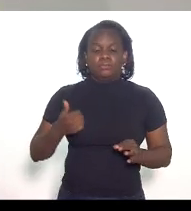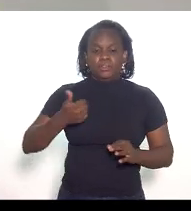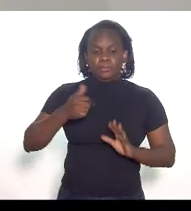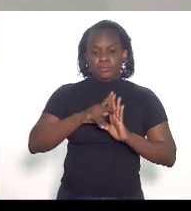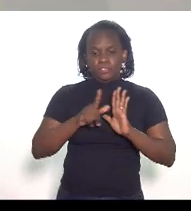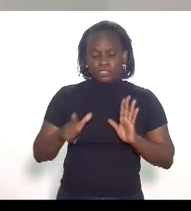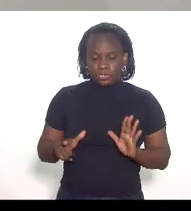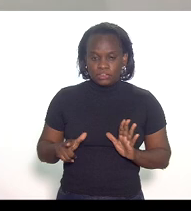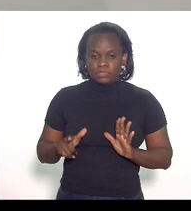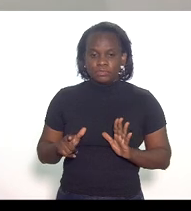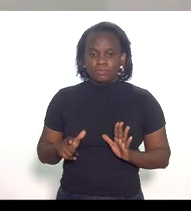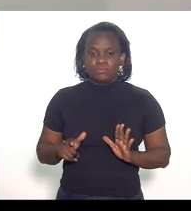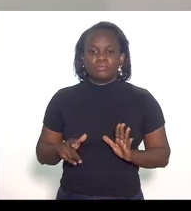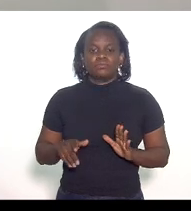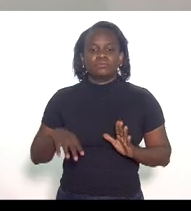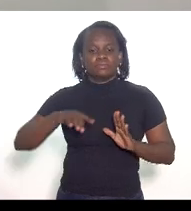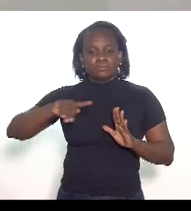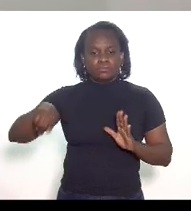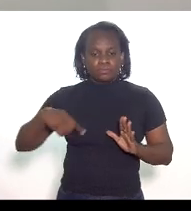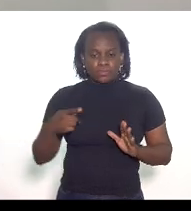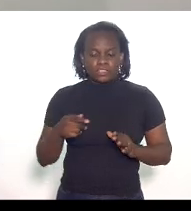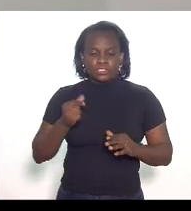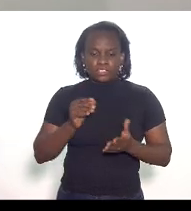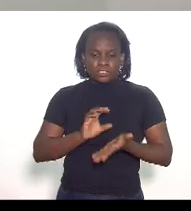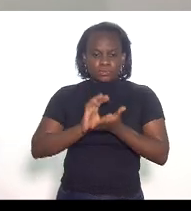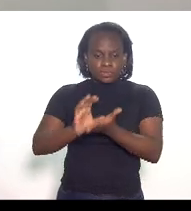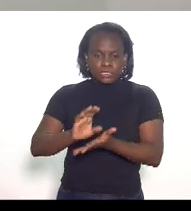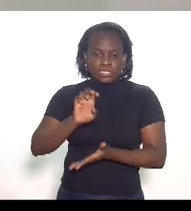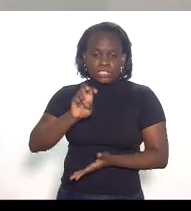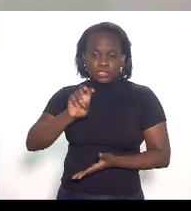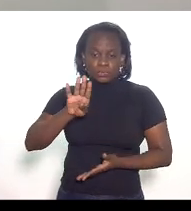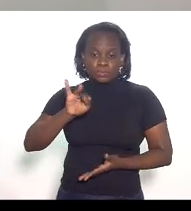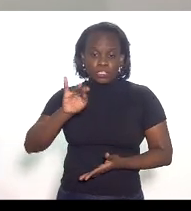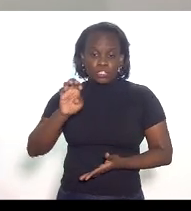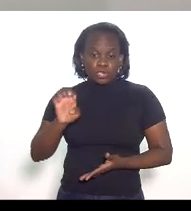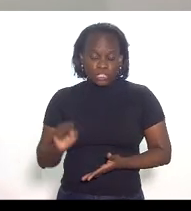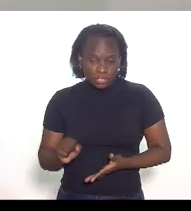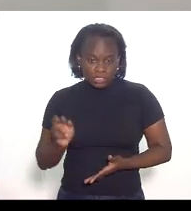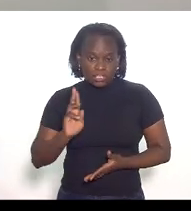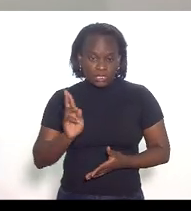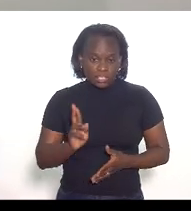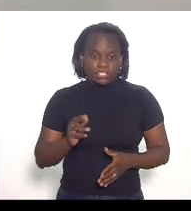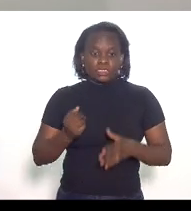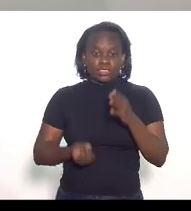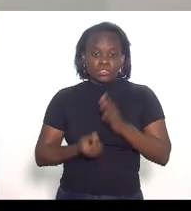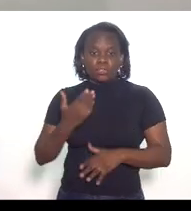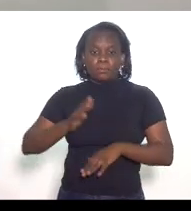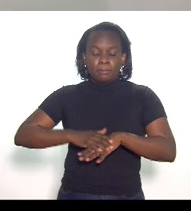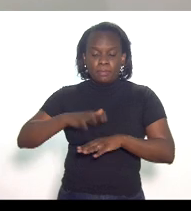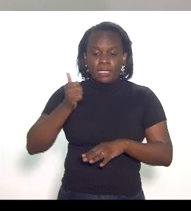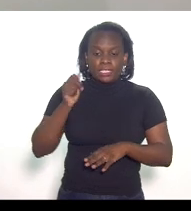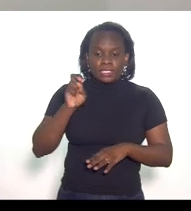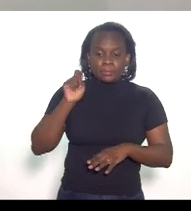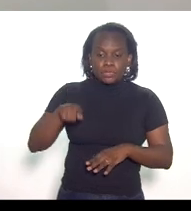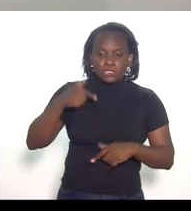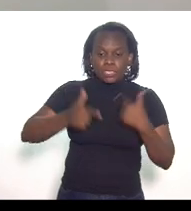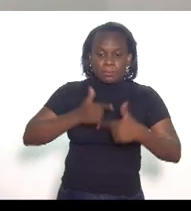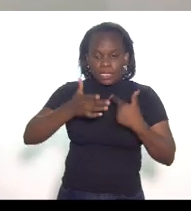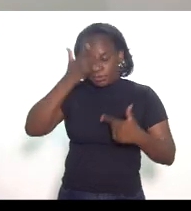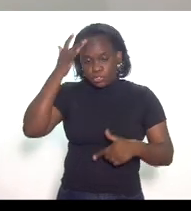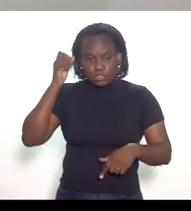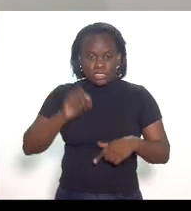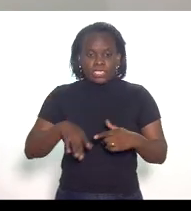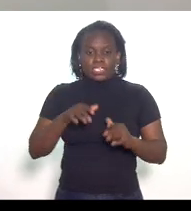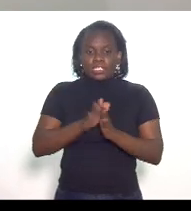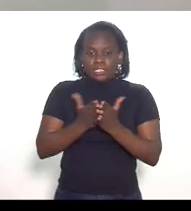projeto em que nós investimos 5 bilhões de reais criamos mais de 15 mil empregos indiretos 11